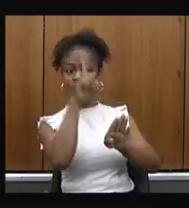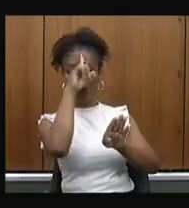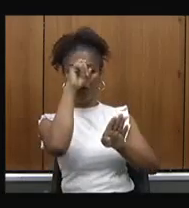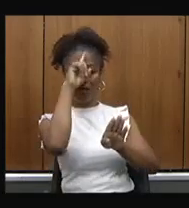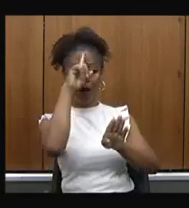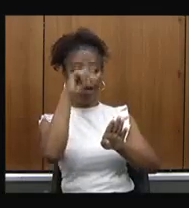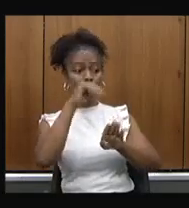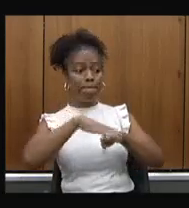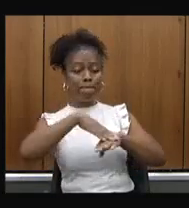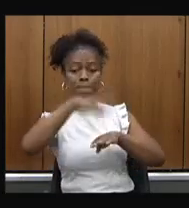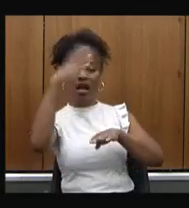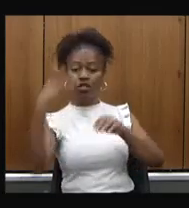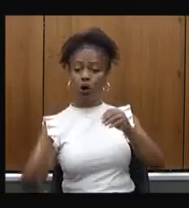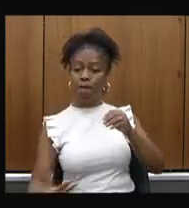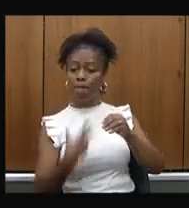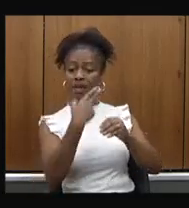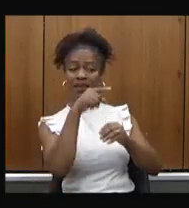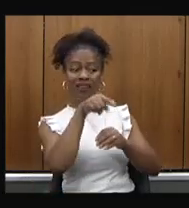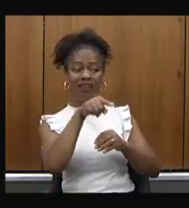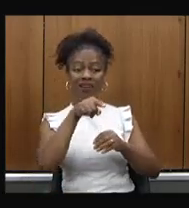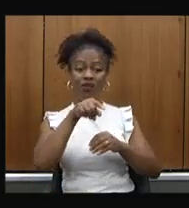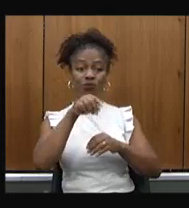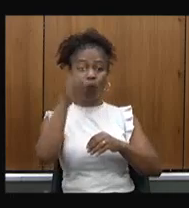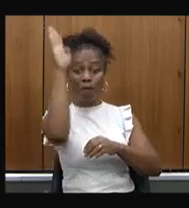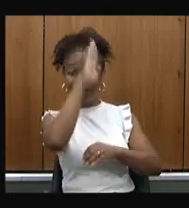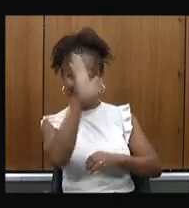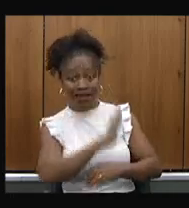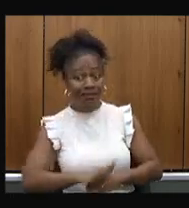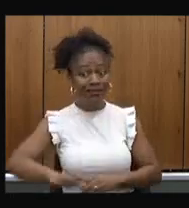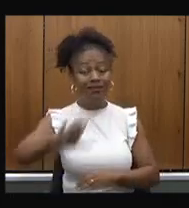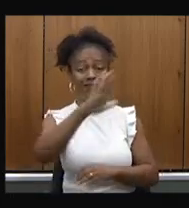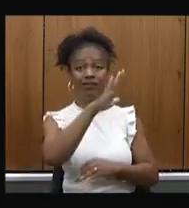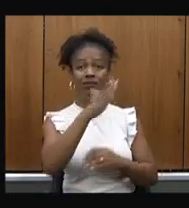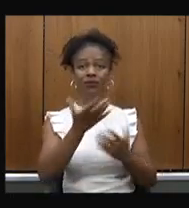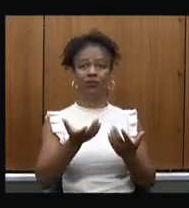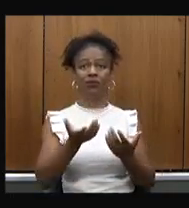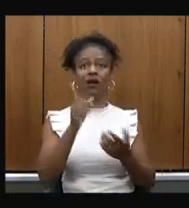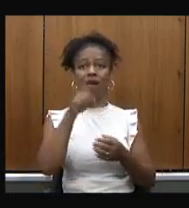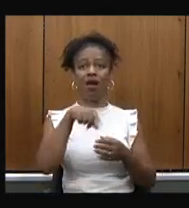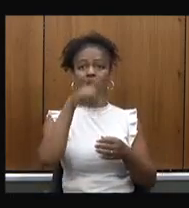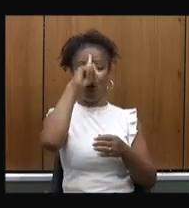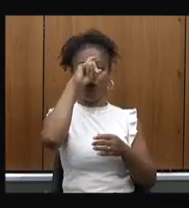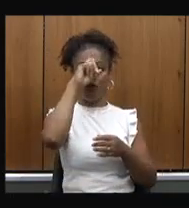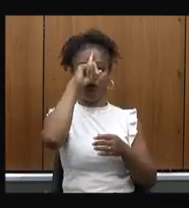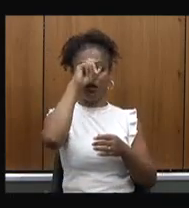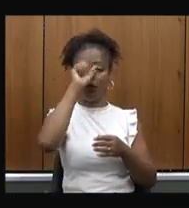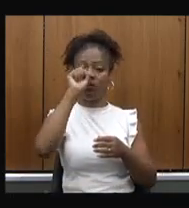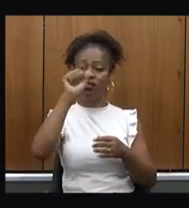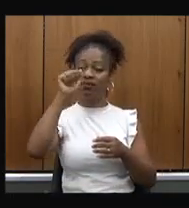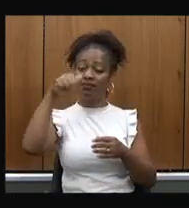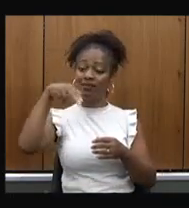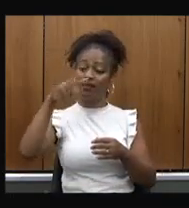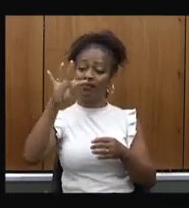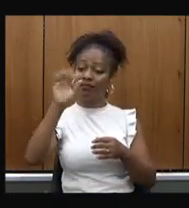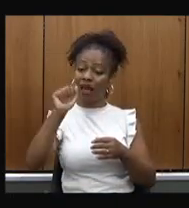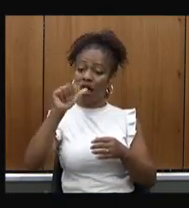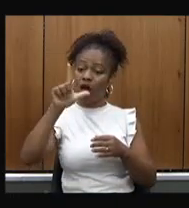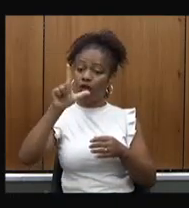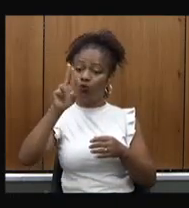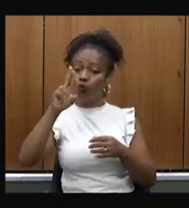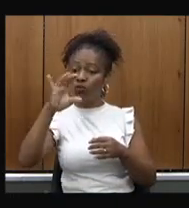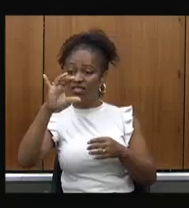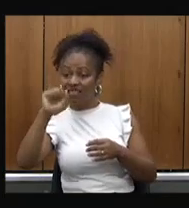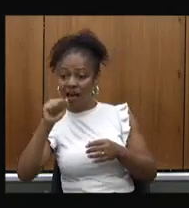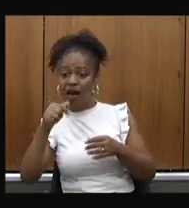chegando a ser o mais opera SUS no Brasil é o hospital Santa Lúcia que é ligado ao São